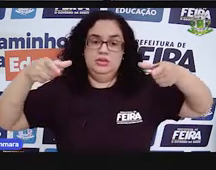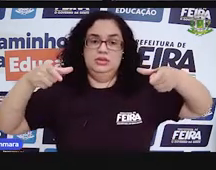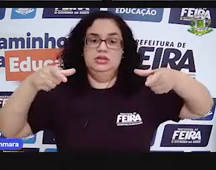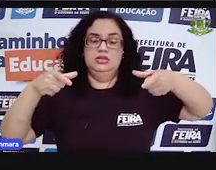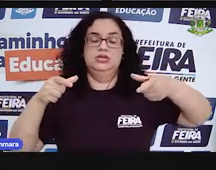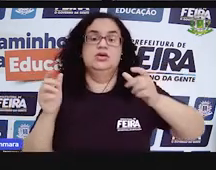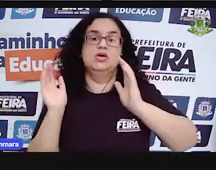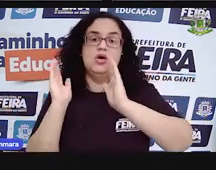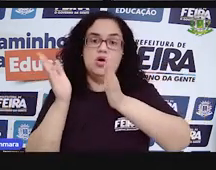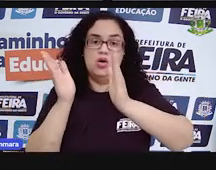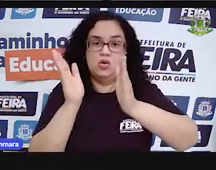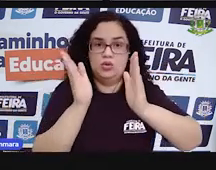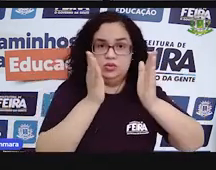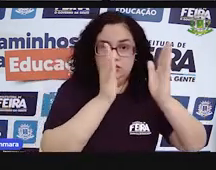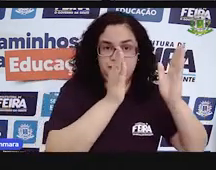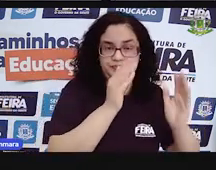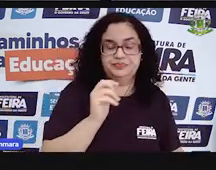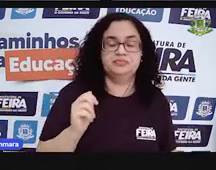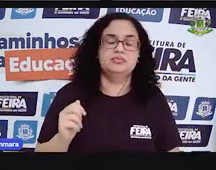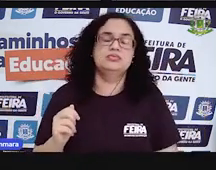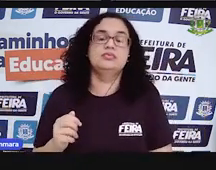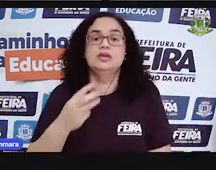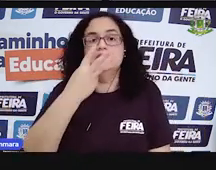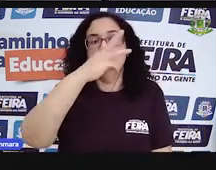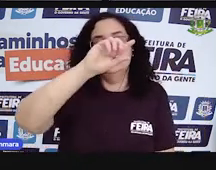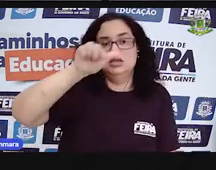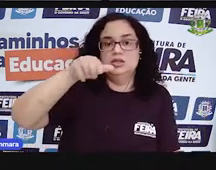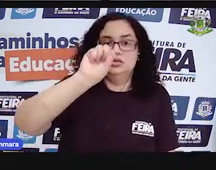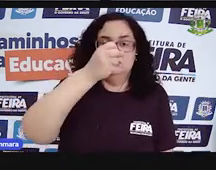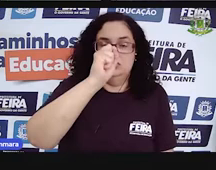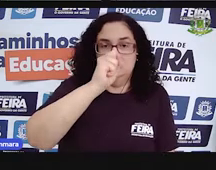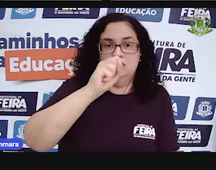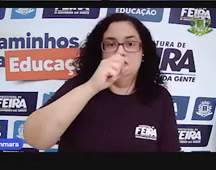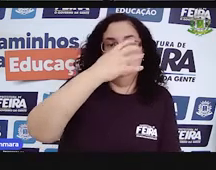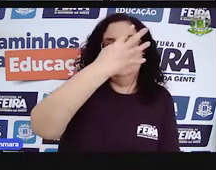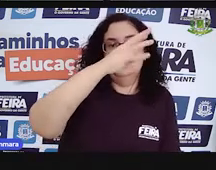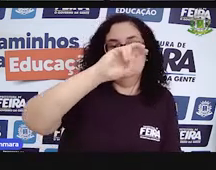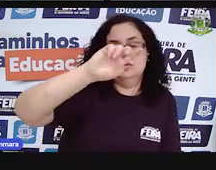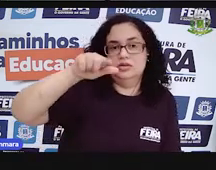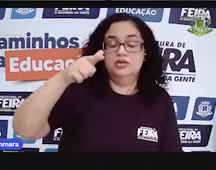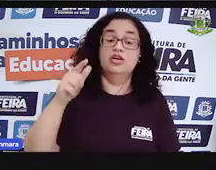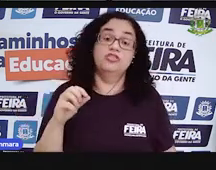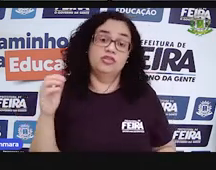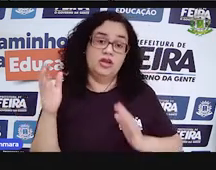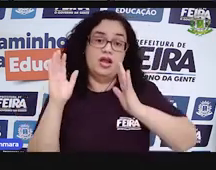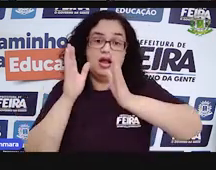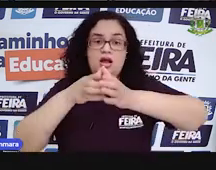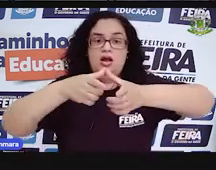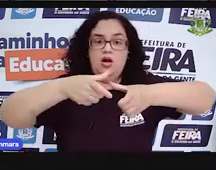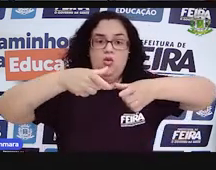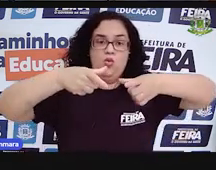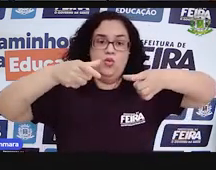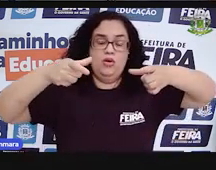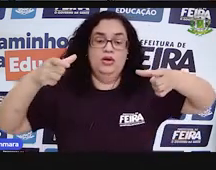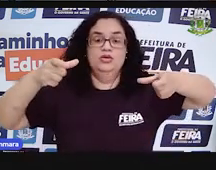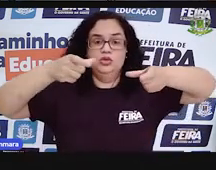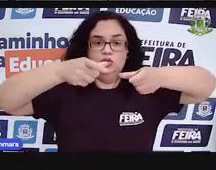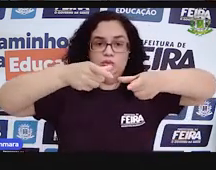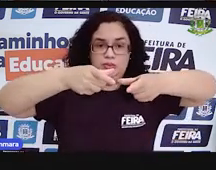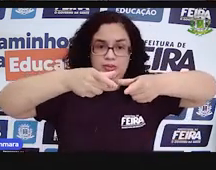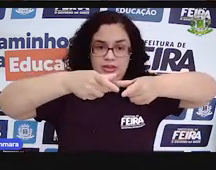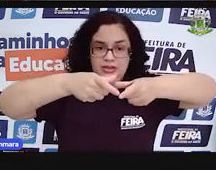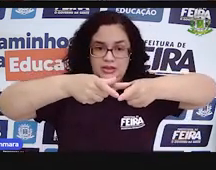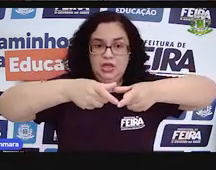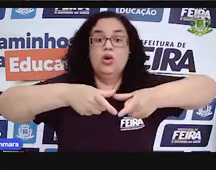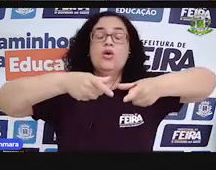38,8, 45, 48,3. Então foi aumentando. Foi do pequenininho